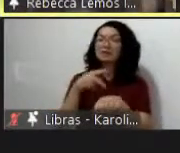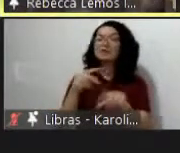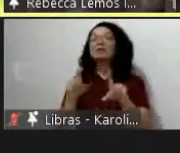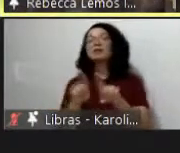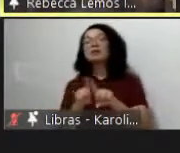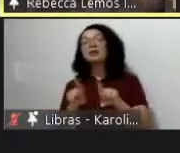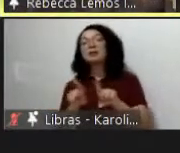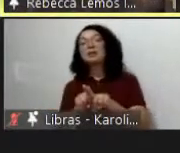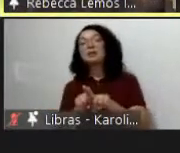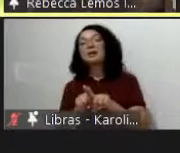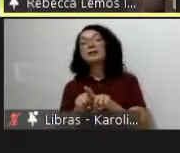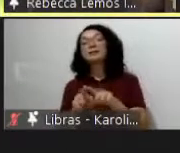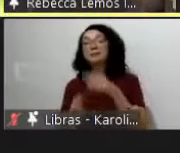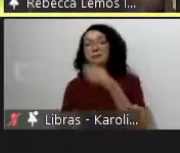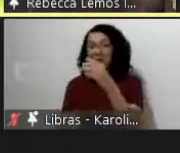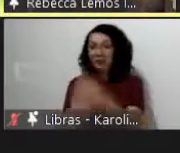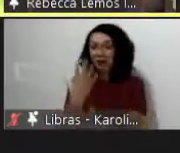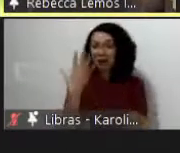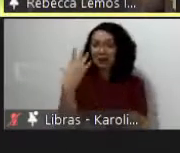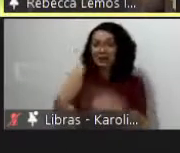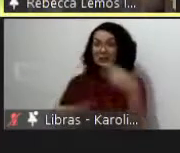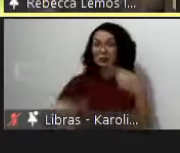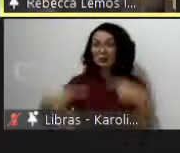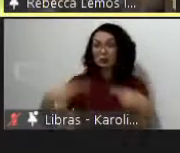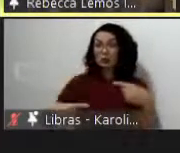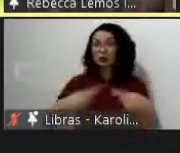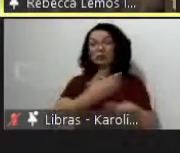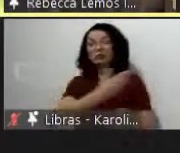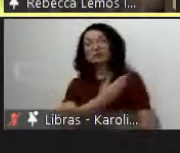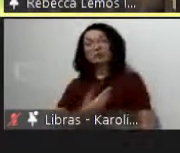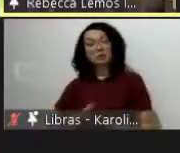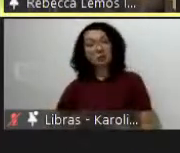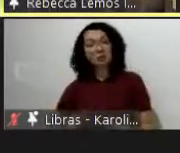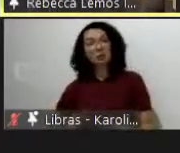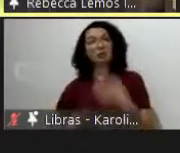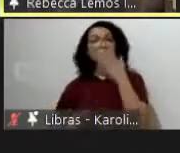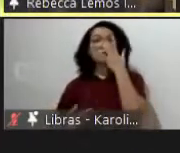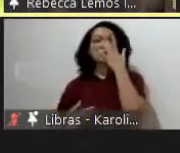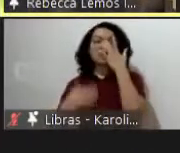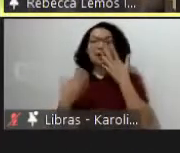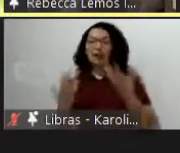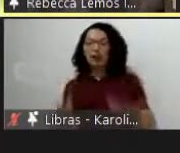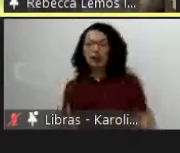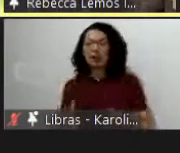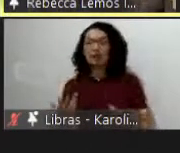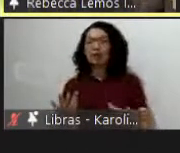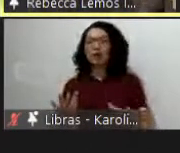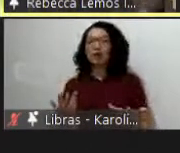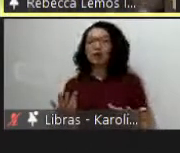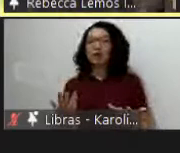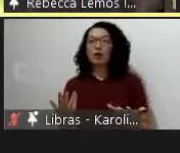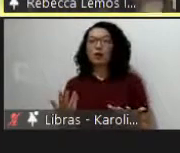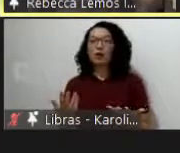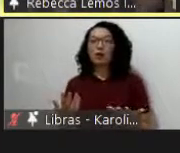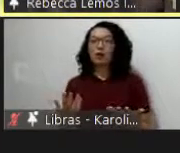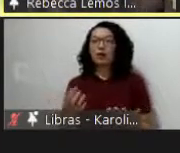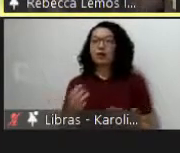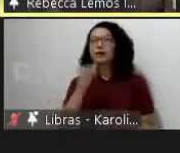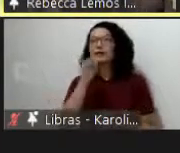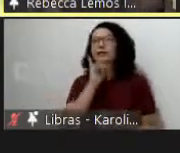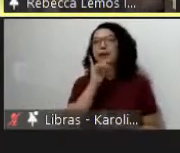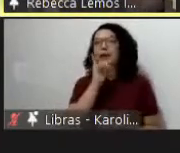inspiradas no que nós fazemos na América Latina eu sempre conto para os alunos a Alemanha instalou o Bolsa Família